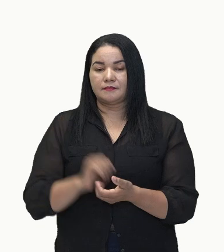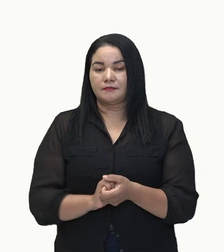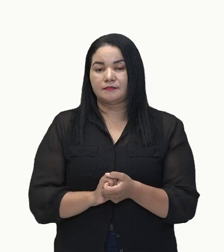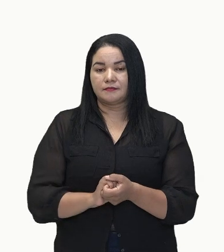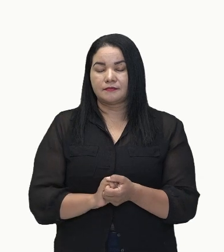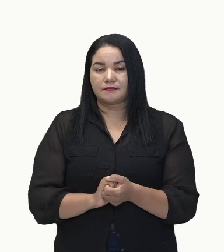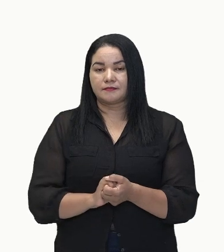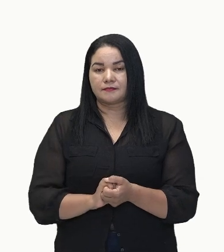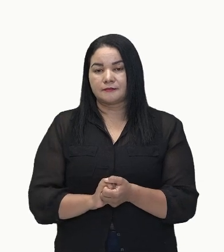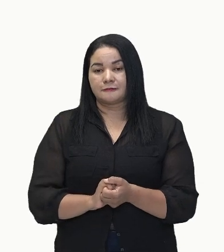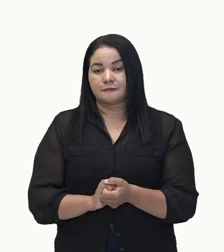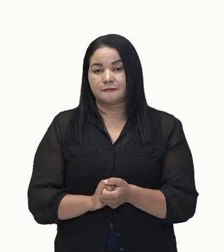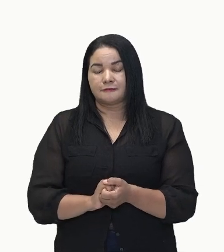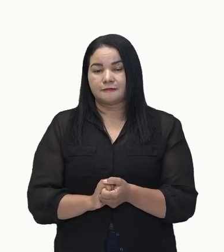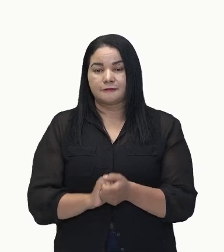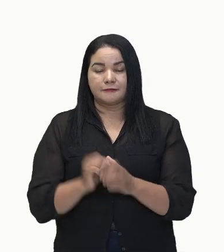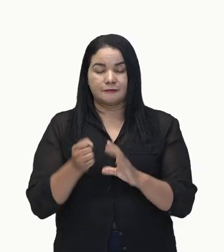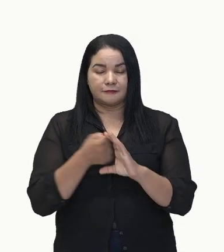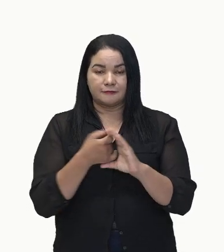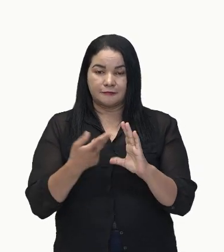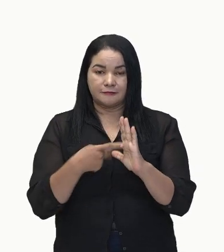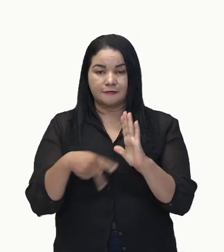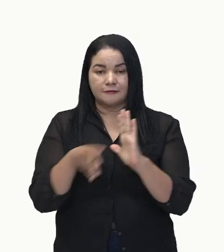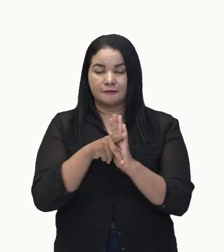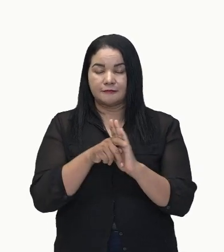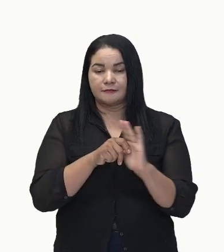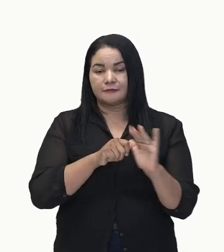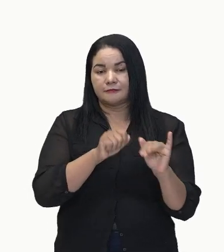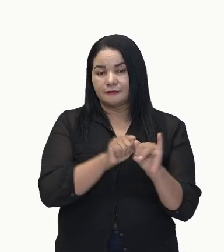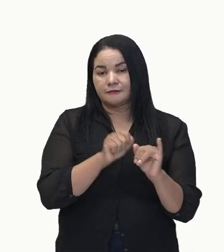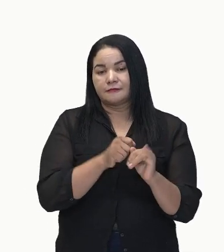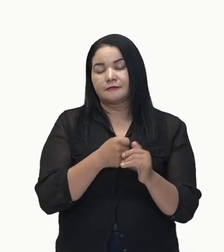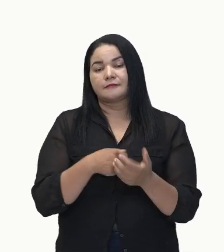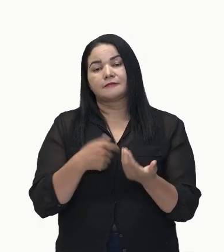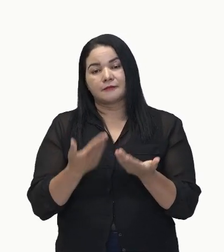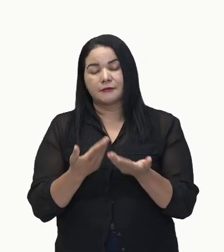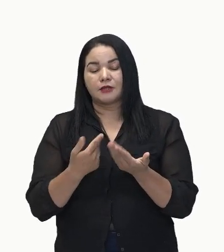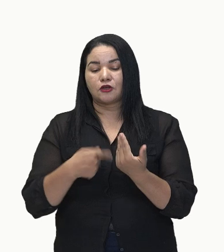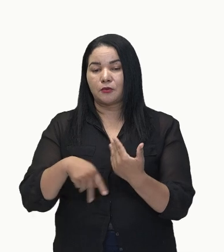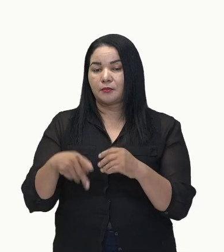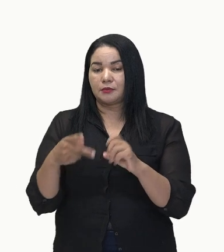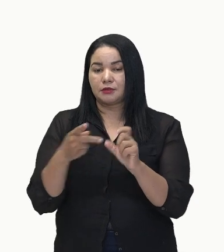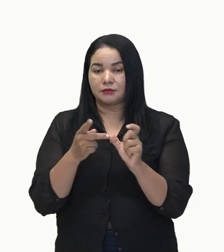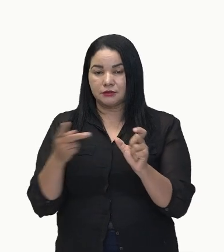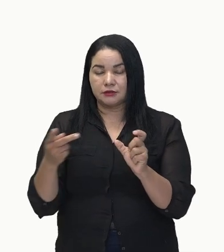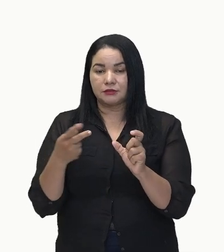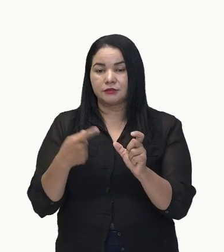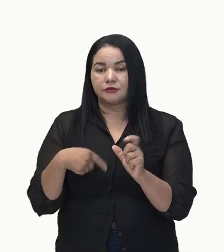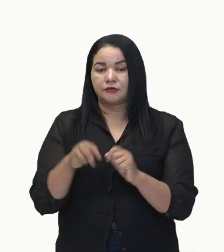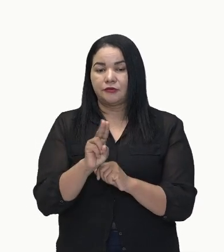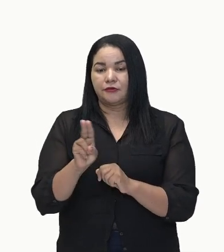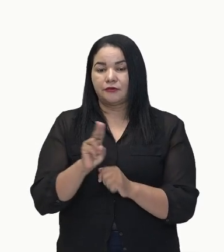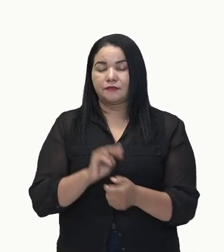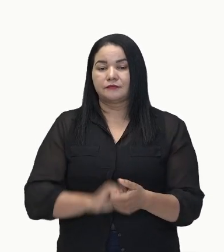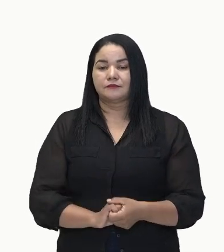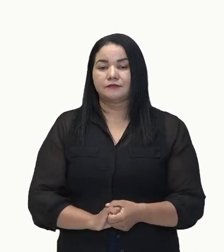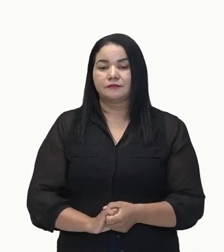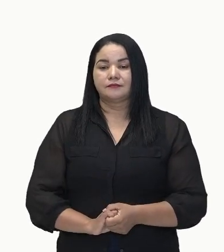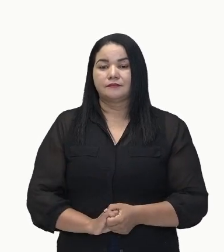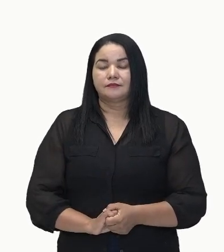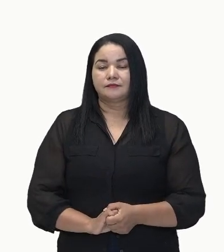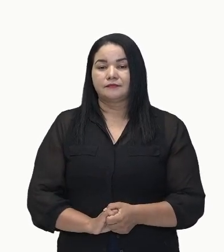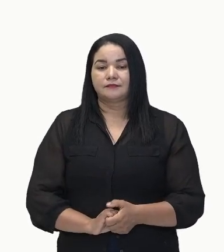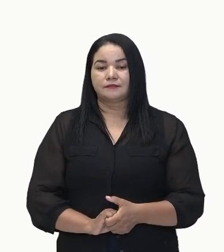sujeito. Por isso, predicado nominal. Temos adjetivos aí, ó. Ele é sensível, ele é carinhoso, ele é atencioso e é